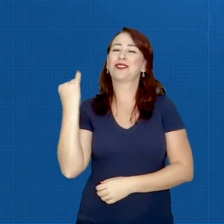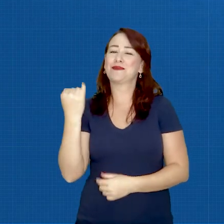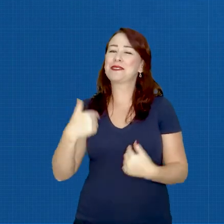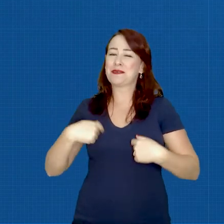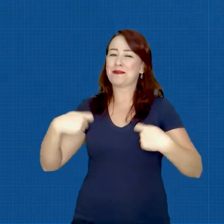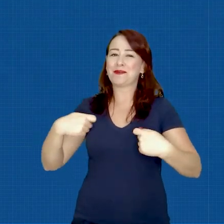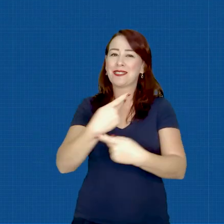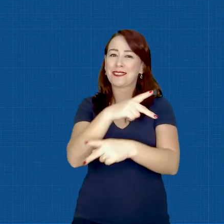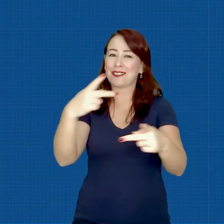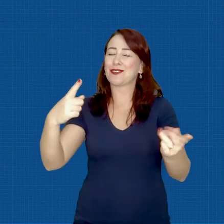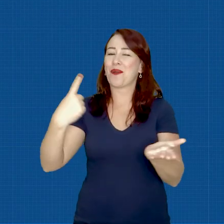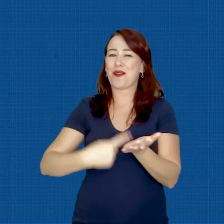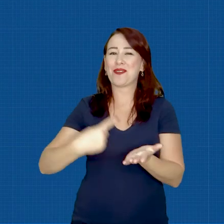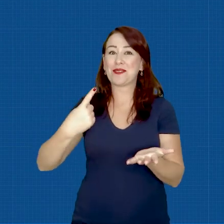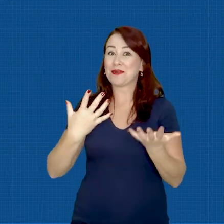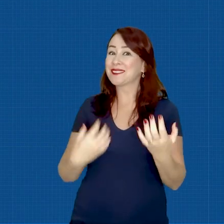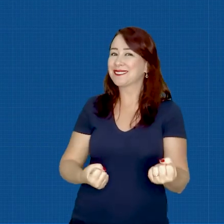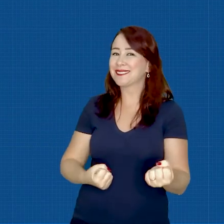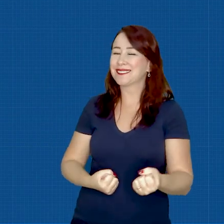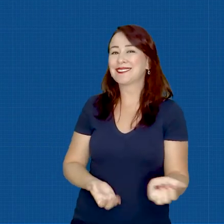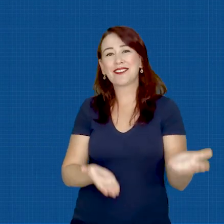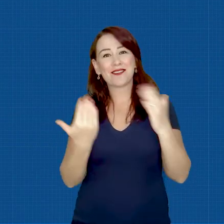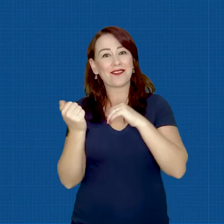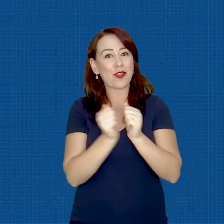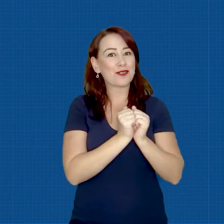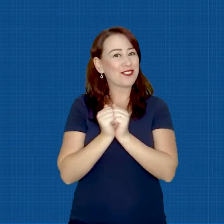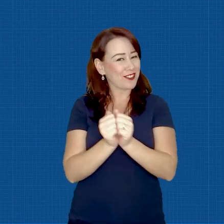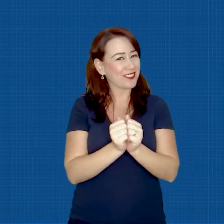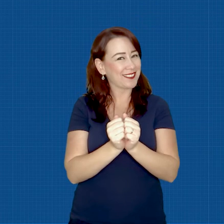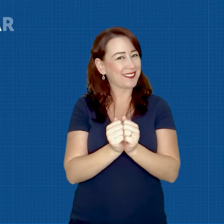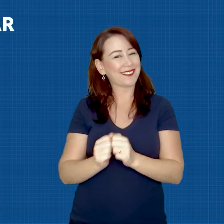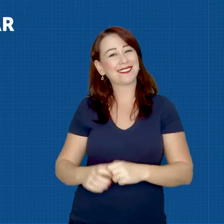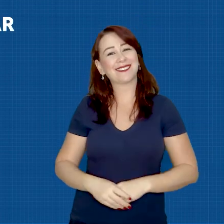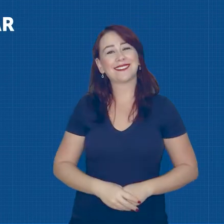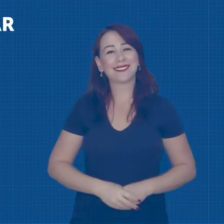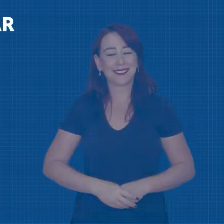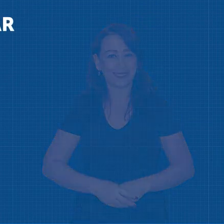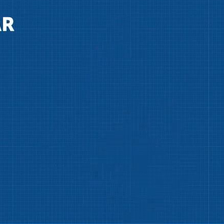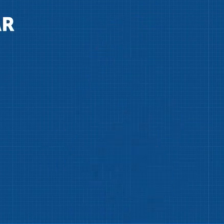Contamos com o seu comprometimento. Vamos juntos e juntas?